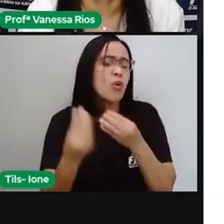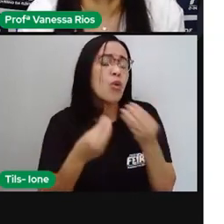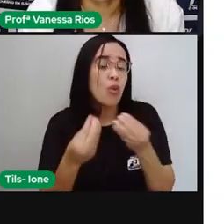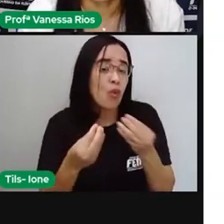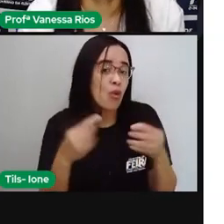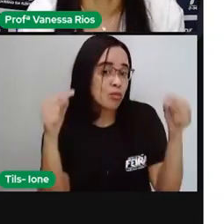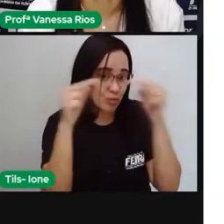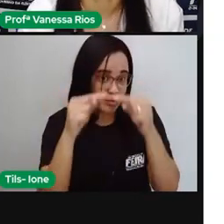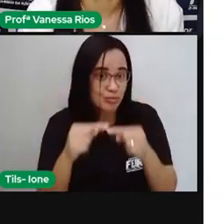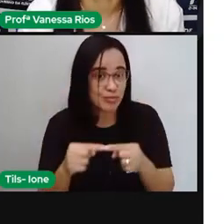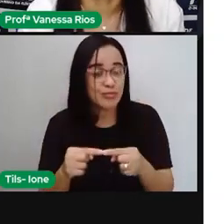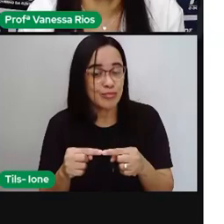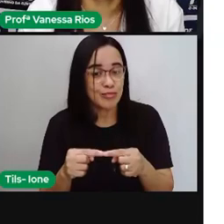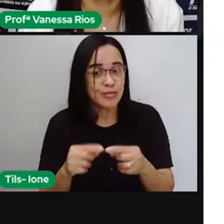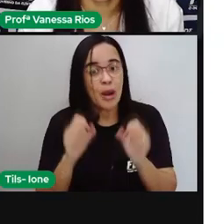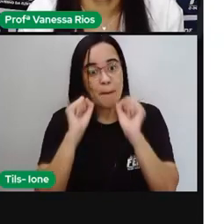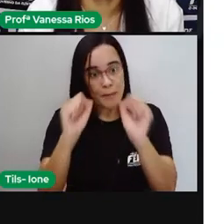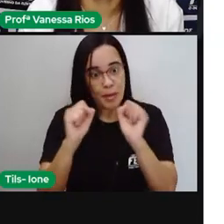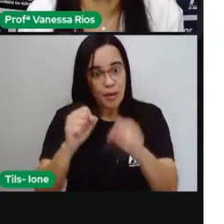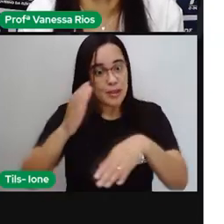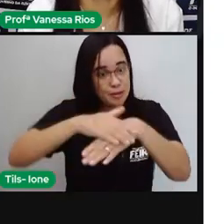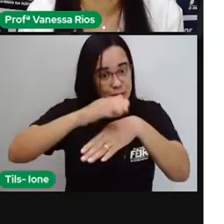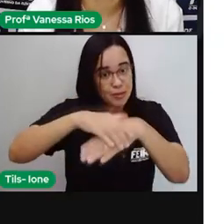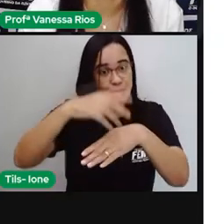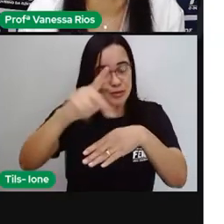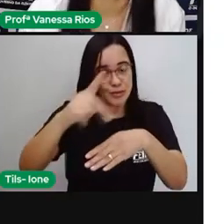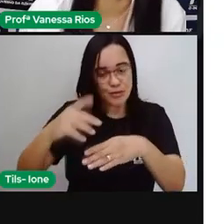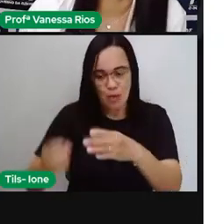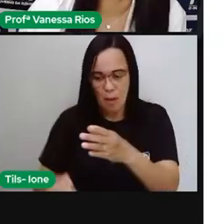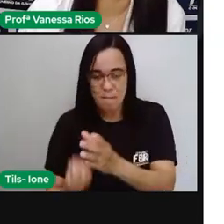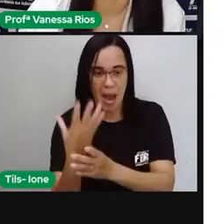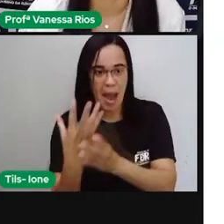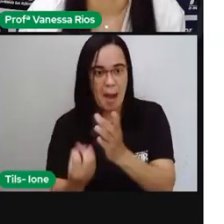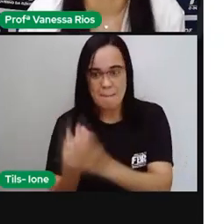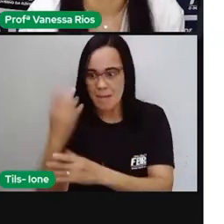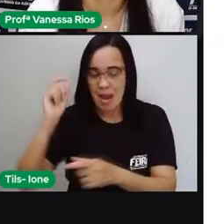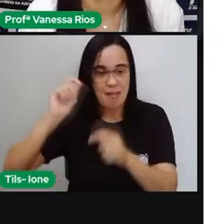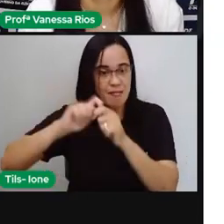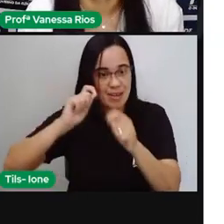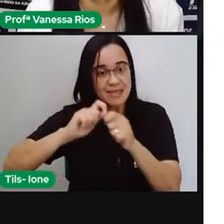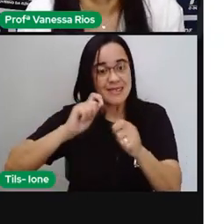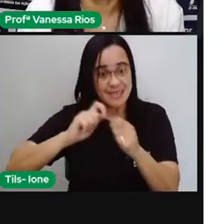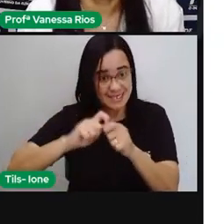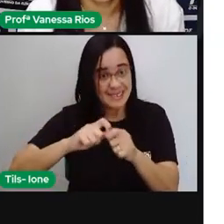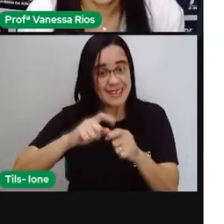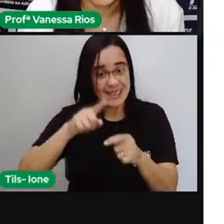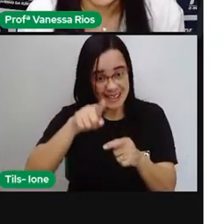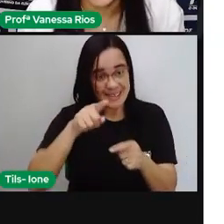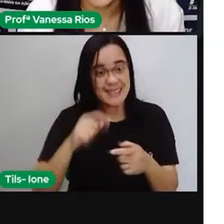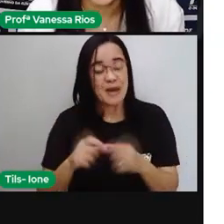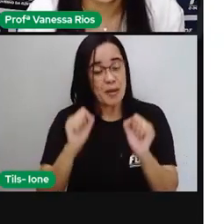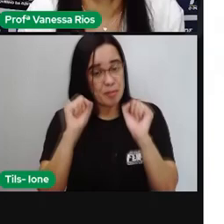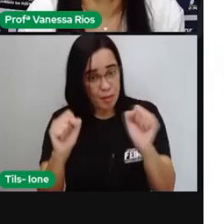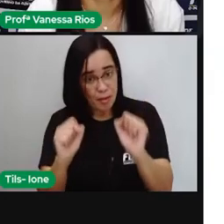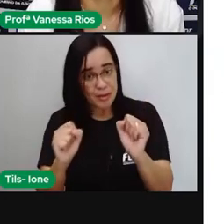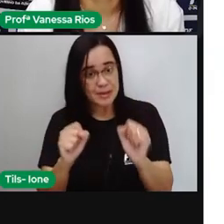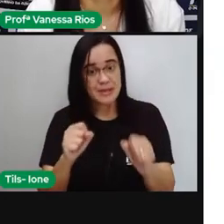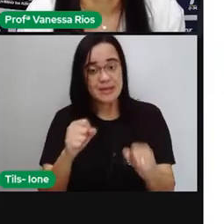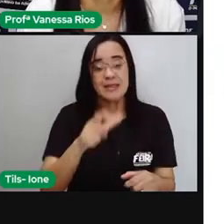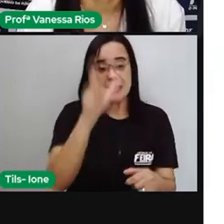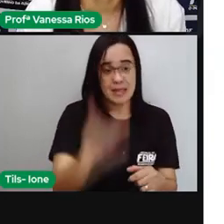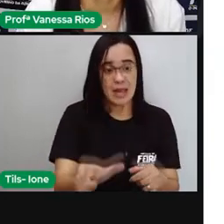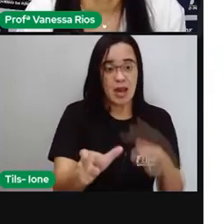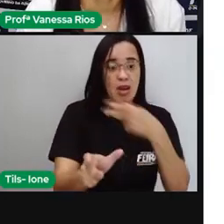aí produzir escrever biografias biografia de Miró biografia de outras pessoas também